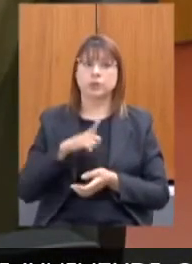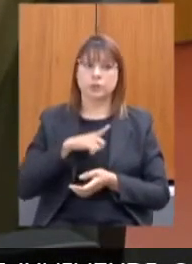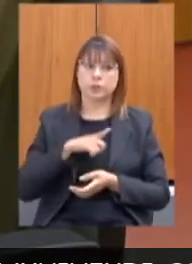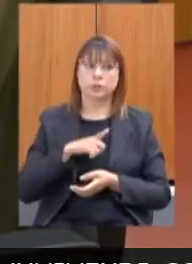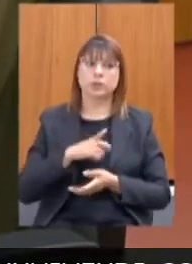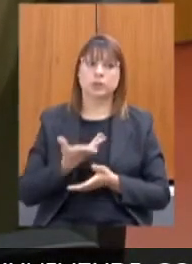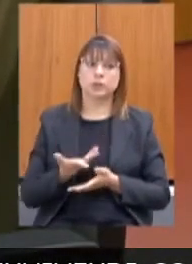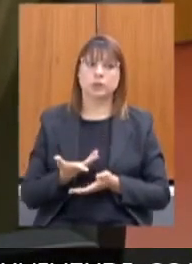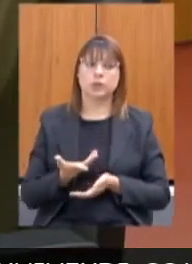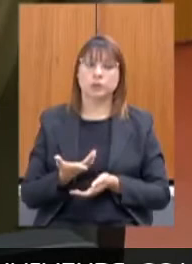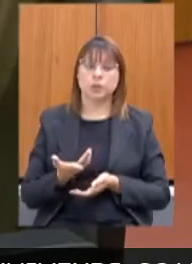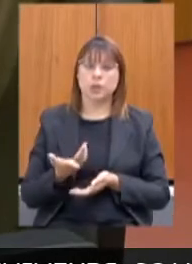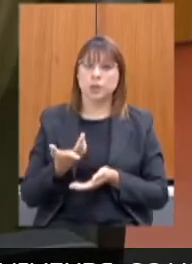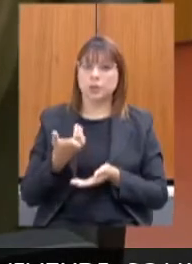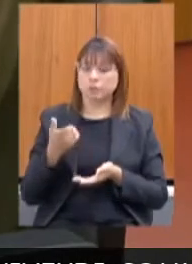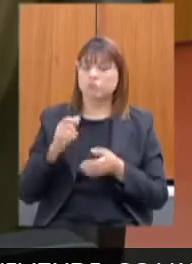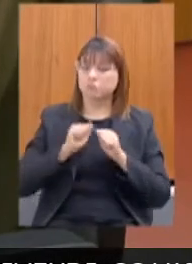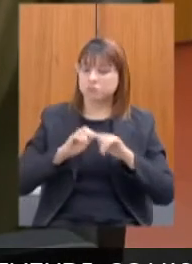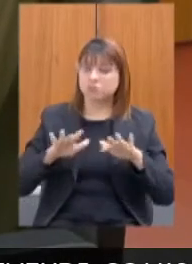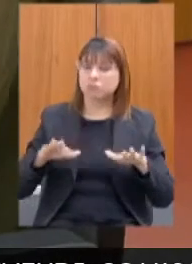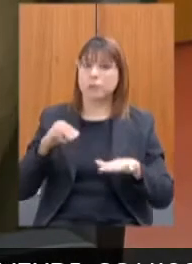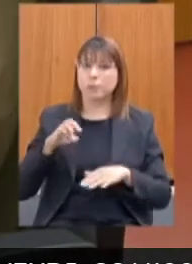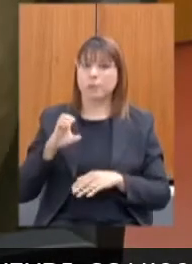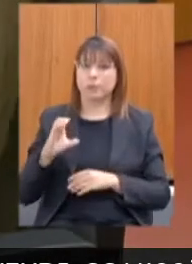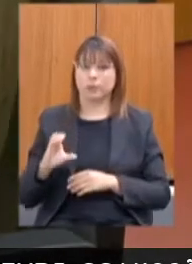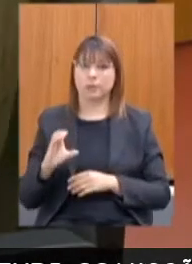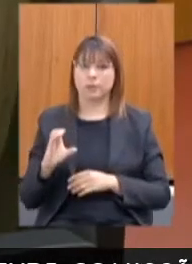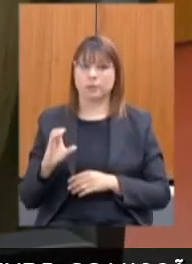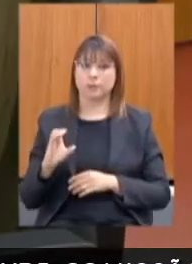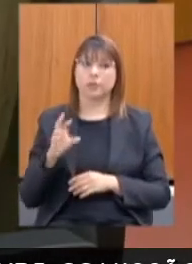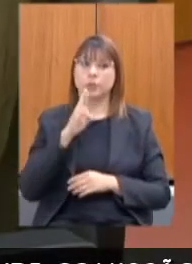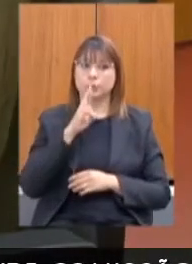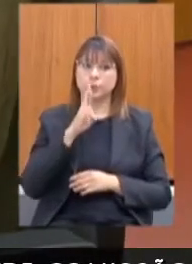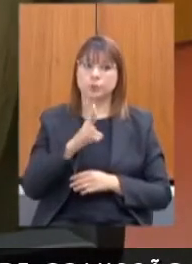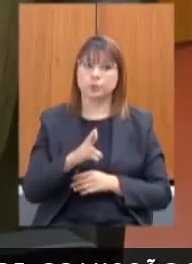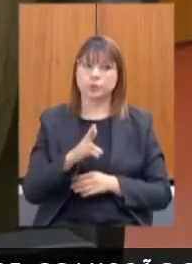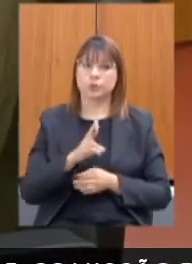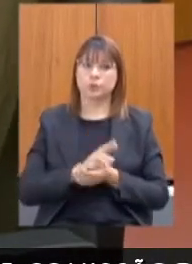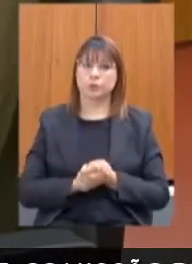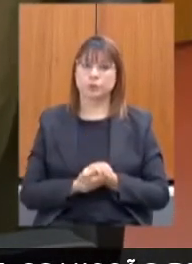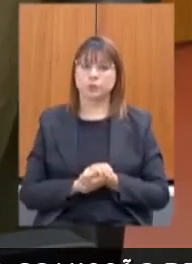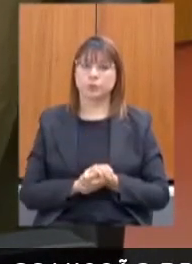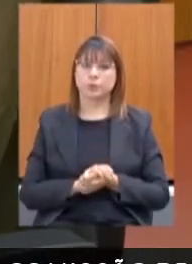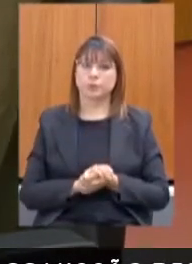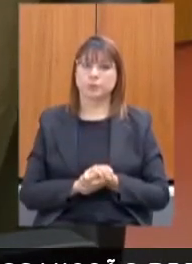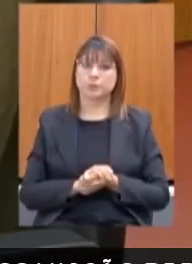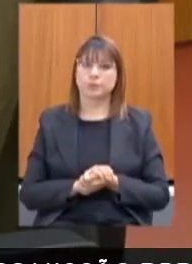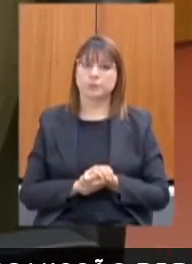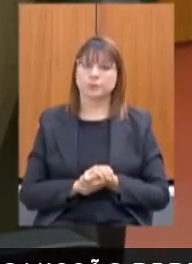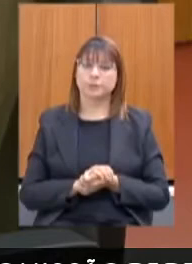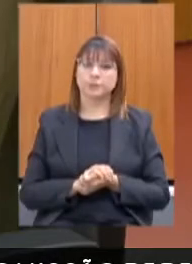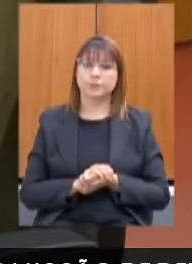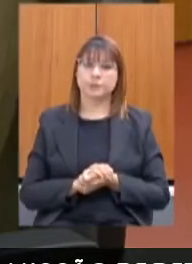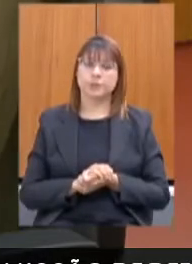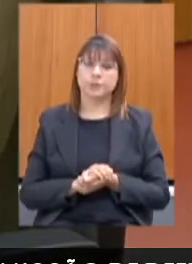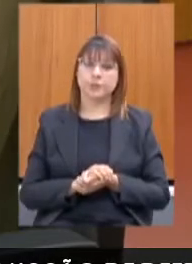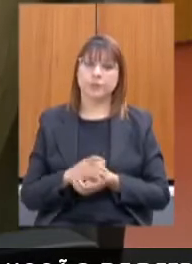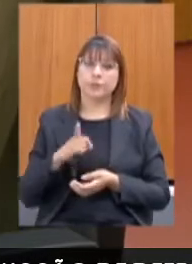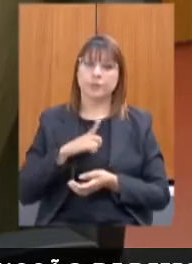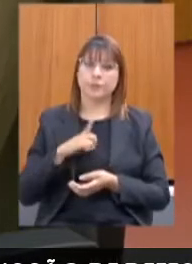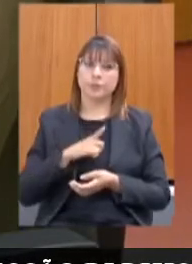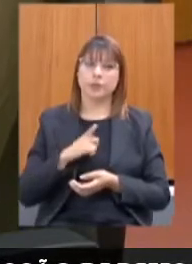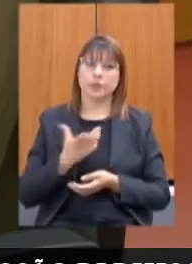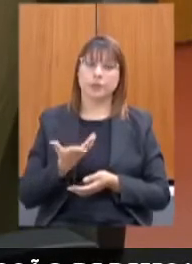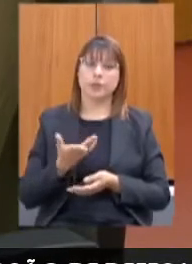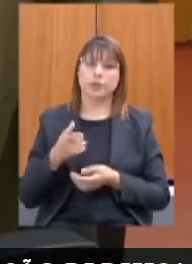reconhecida e disseminada pelo MEC. E os resultados regionalizados cobrindo 137 mesos